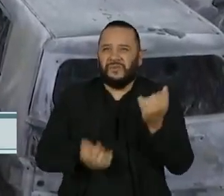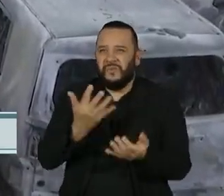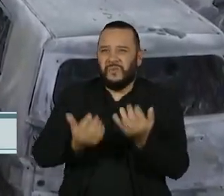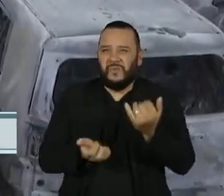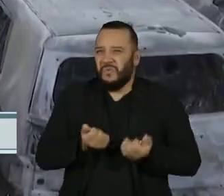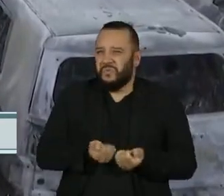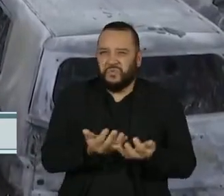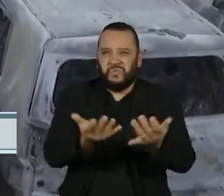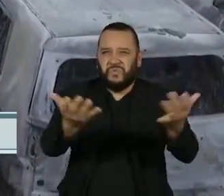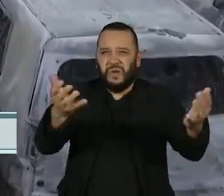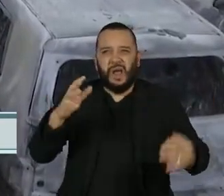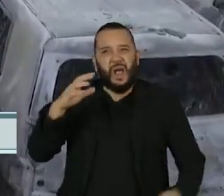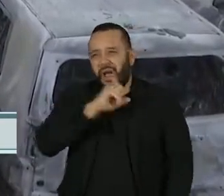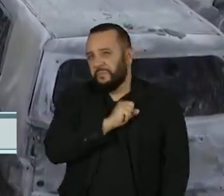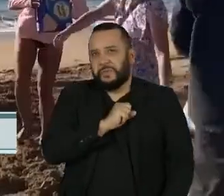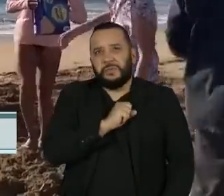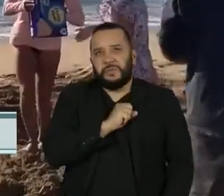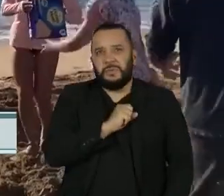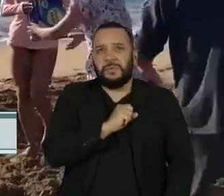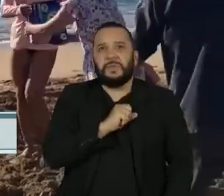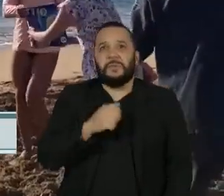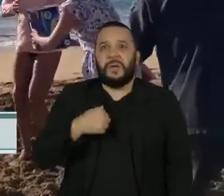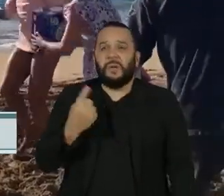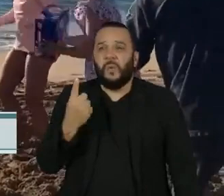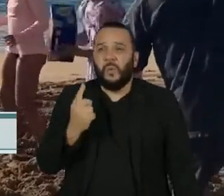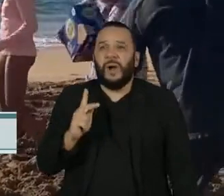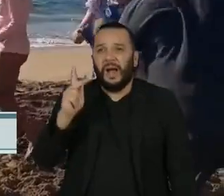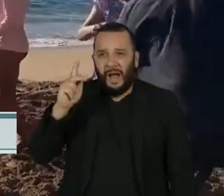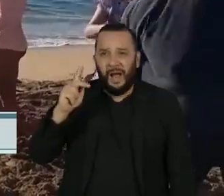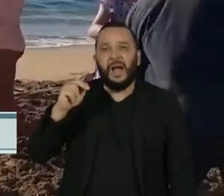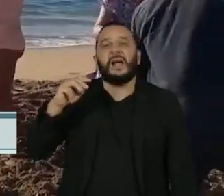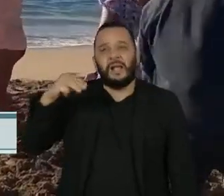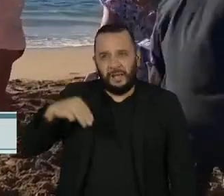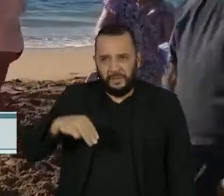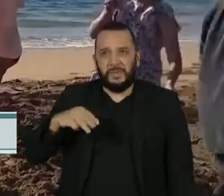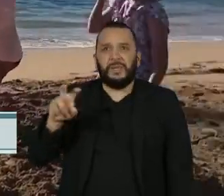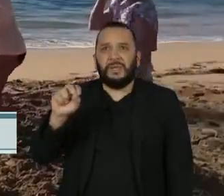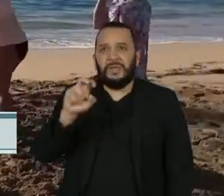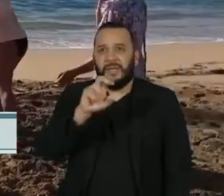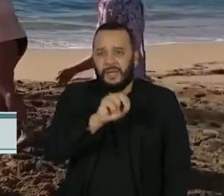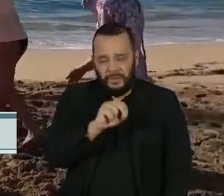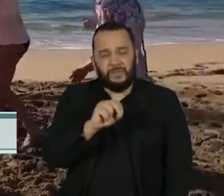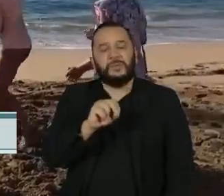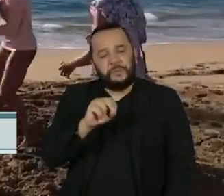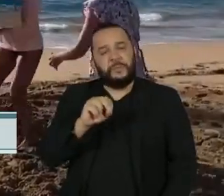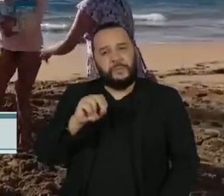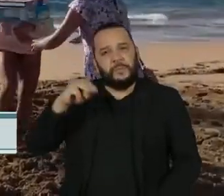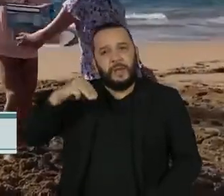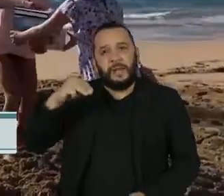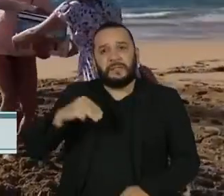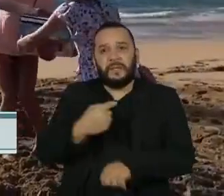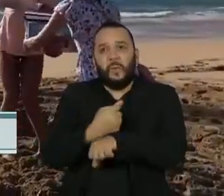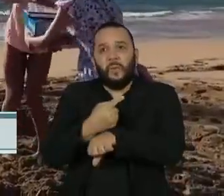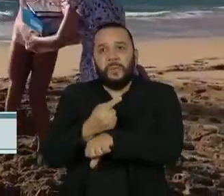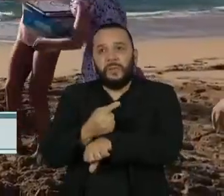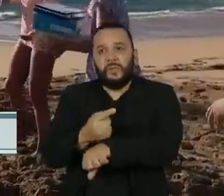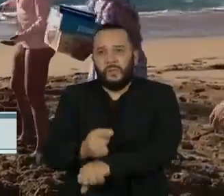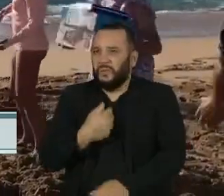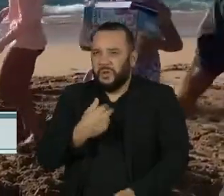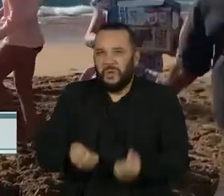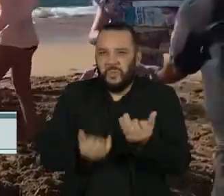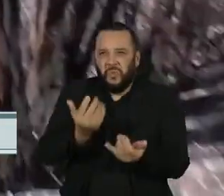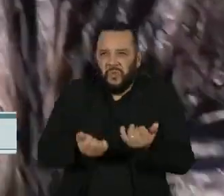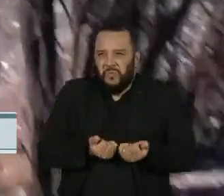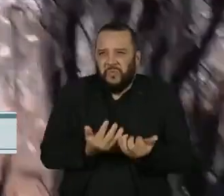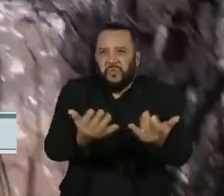espalharam rápido, percorrendo mais de um quilômetro e meio por minuto. A ajuda que chega ainda é pouca e vem da própria